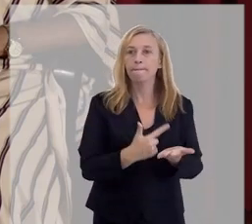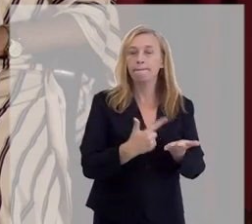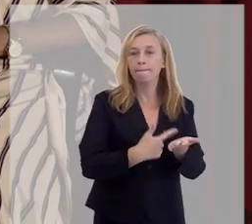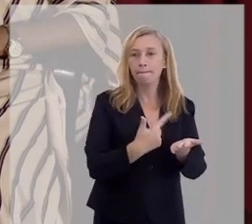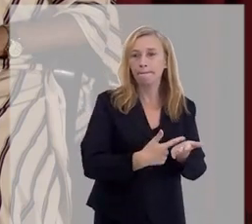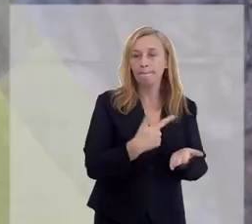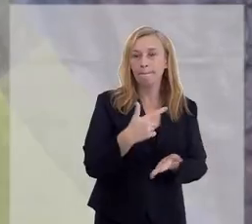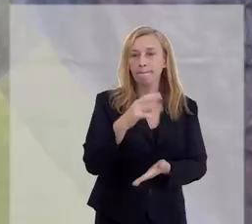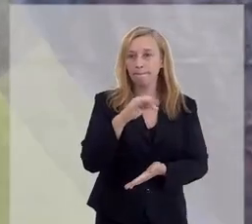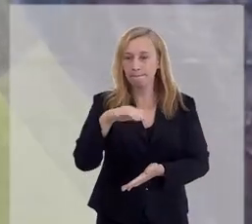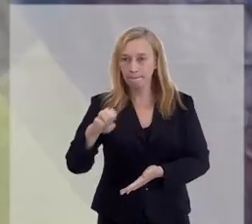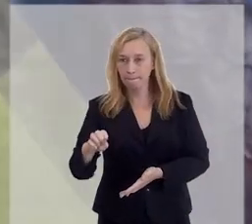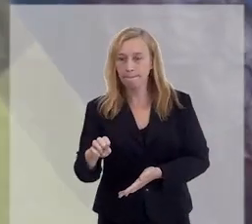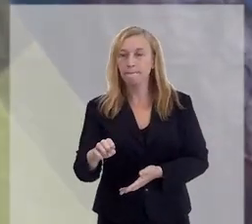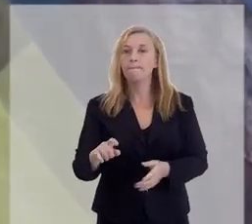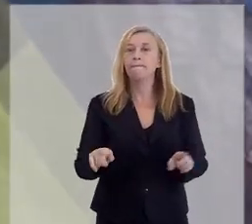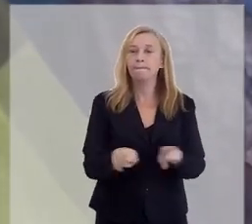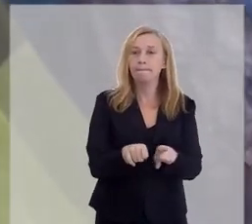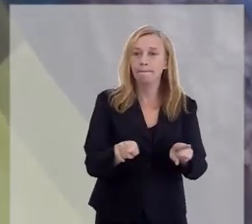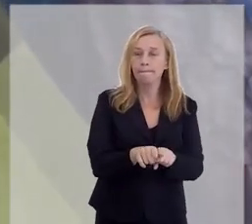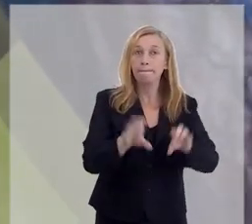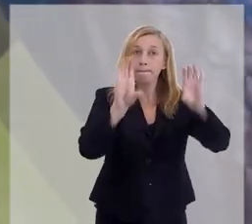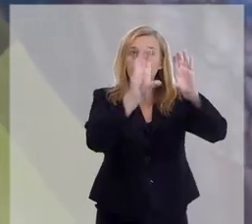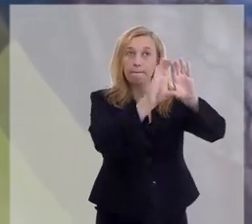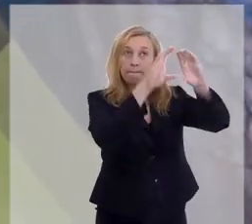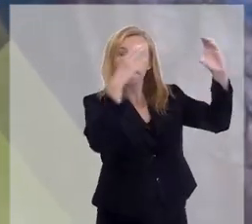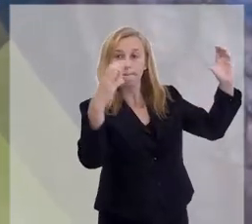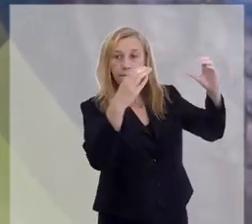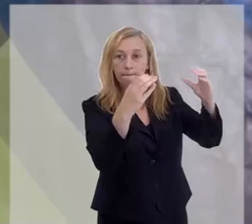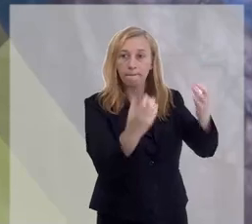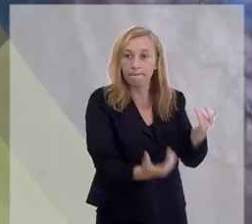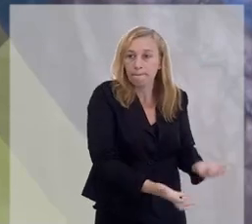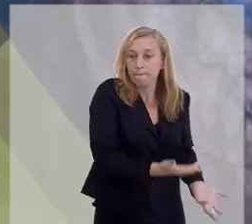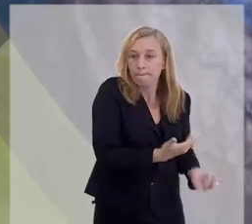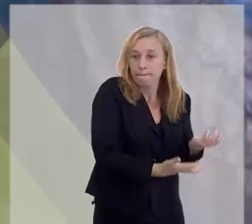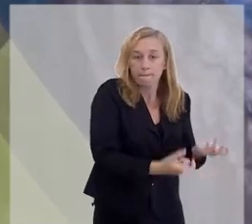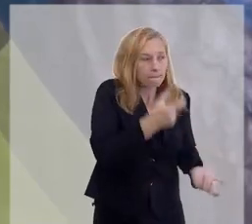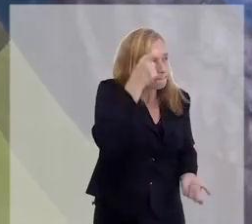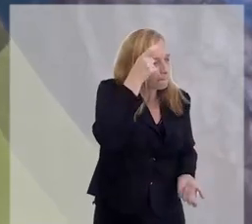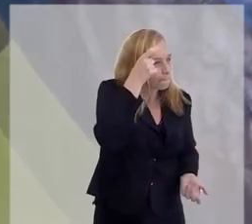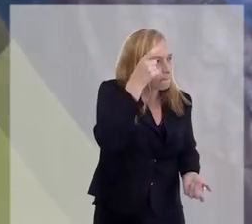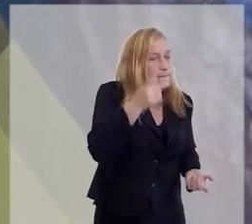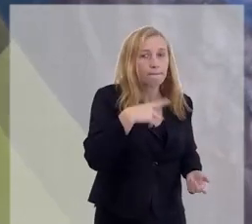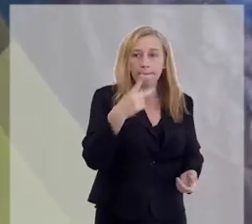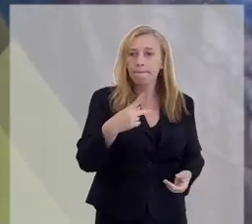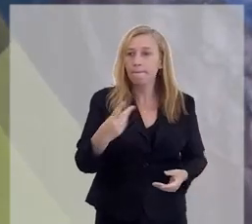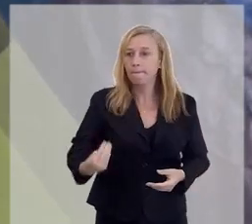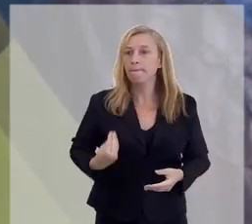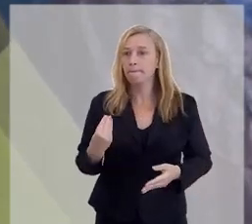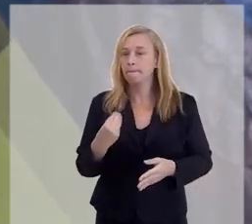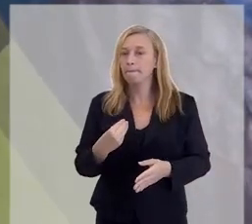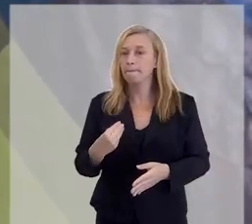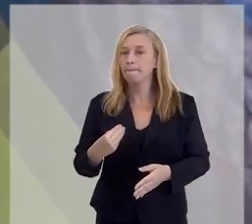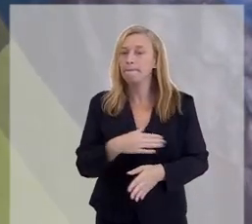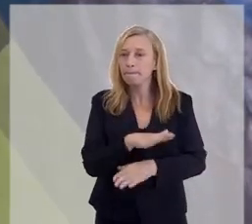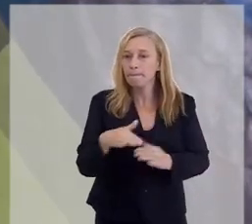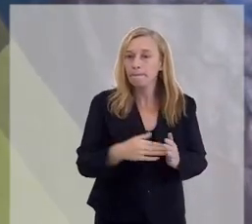Gênese e o Céu e o Inferno, que é a última parte, onde ele vai tratar do destino de todos nós.